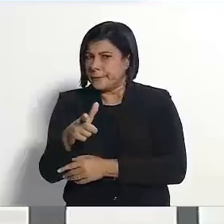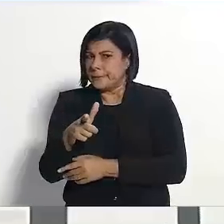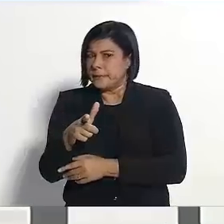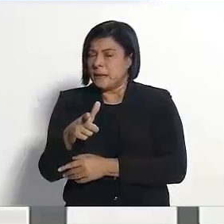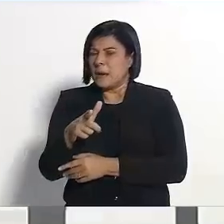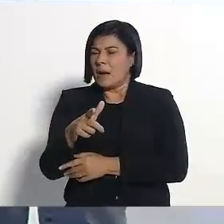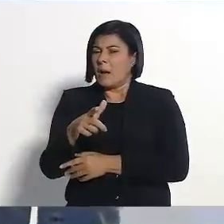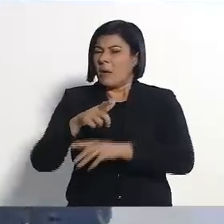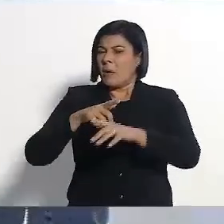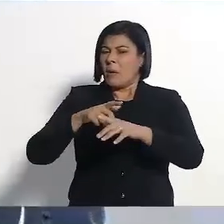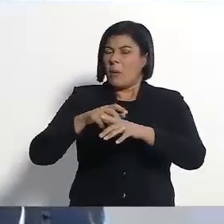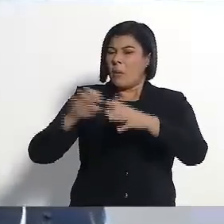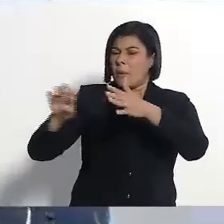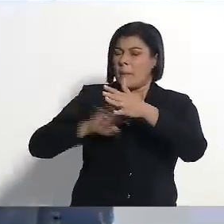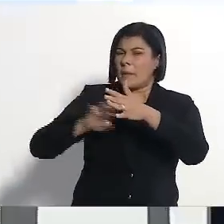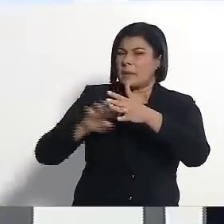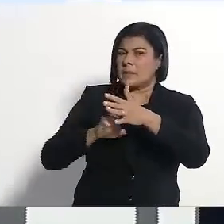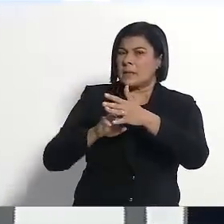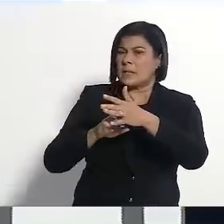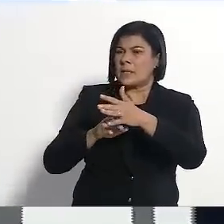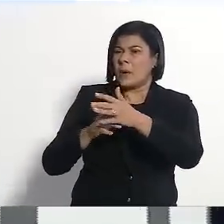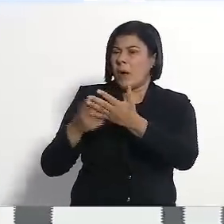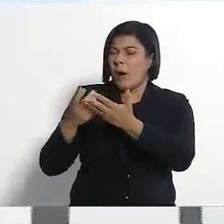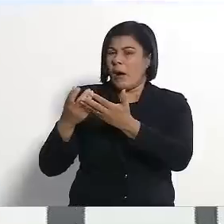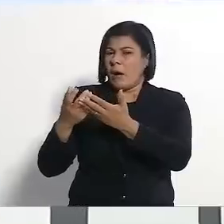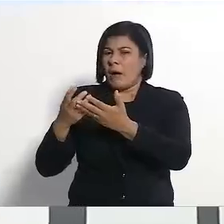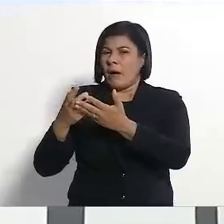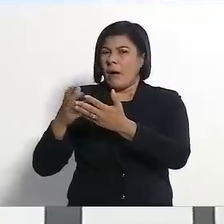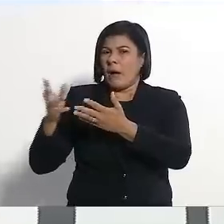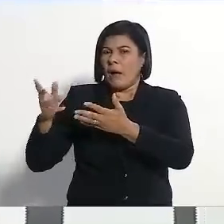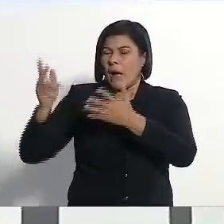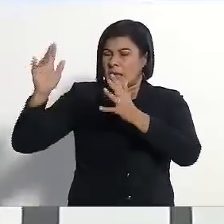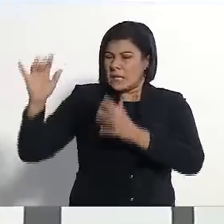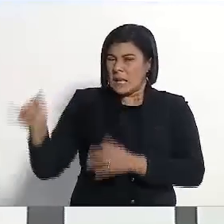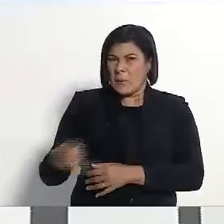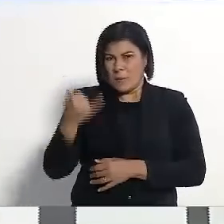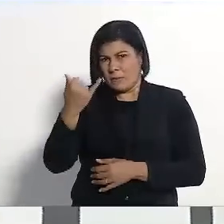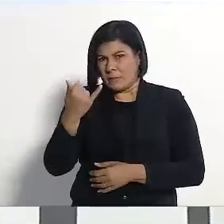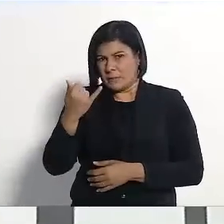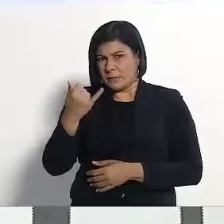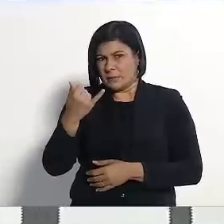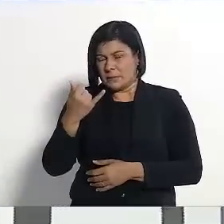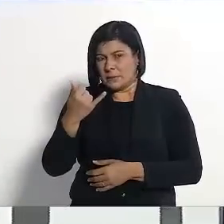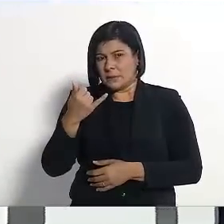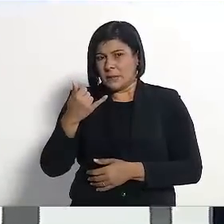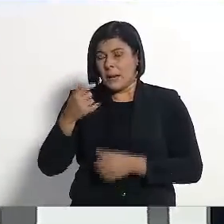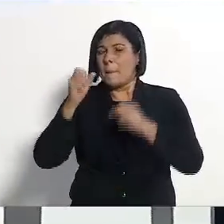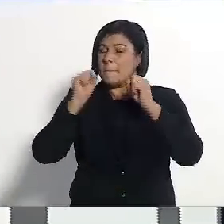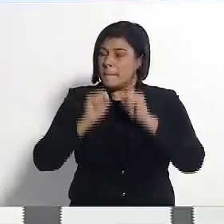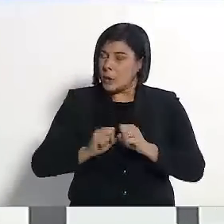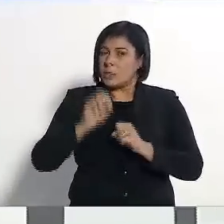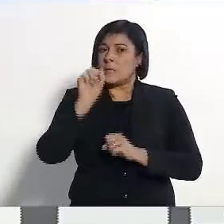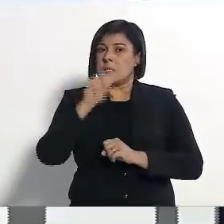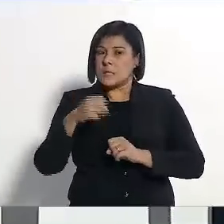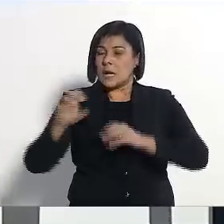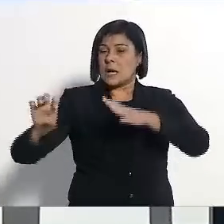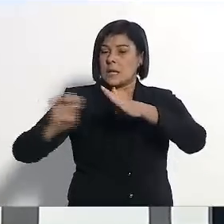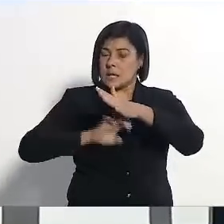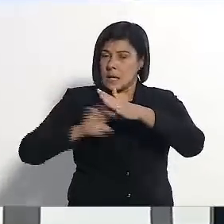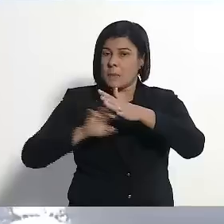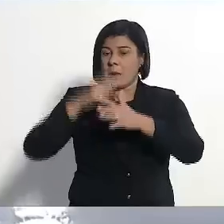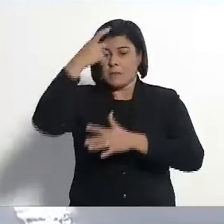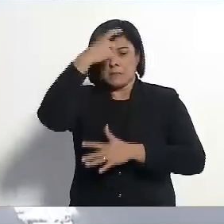explorador? Por que é um explorador? Se você quer, sim, ter uma oportunidade de trabalho melhor, ganhar mais, você pode ser um empreendedor. Eu, hoje, sou